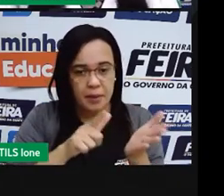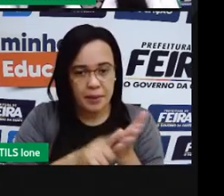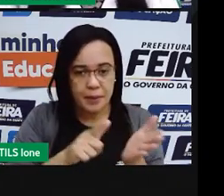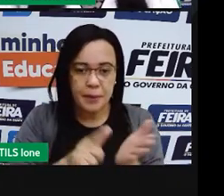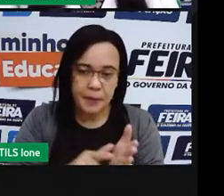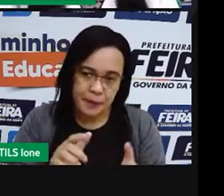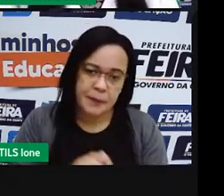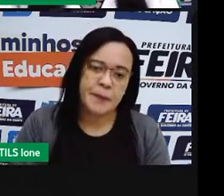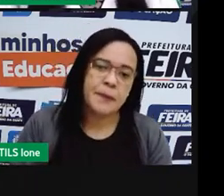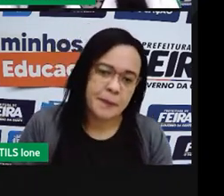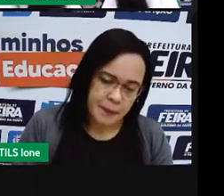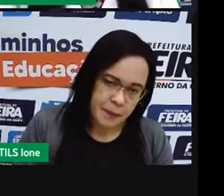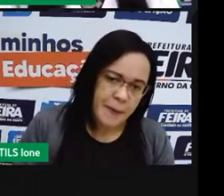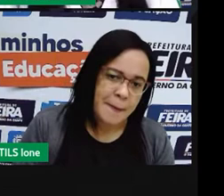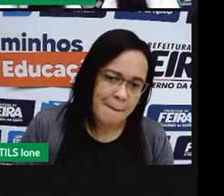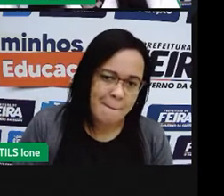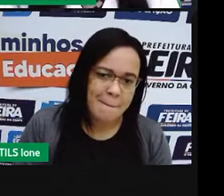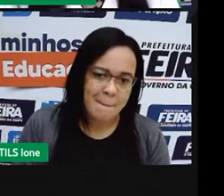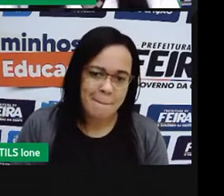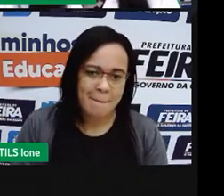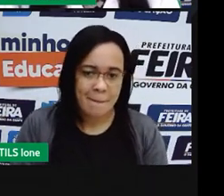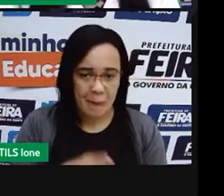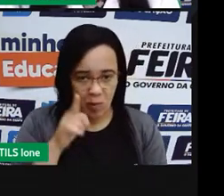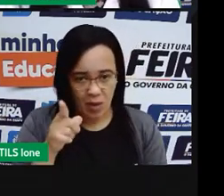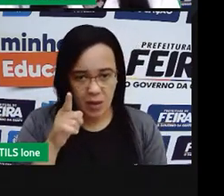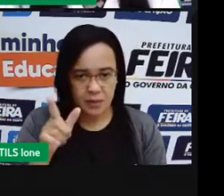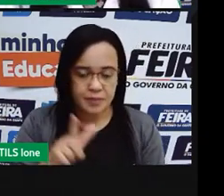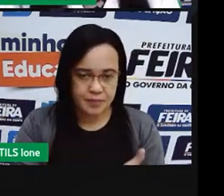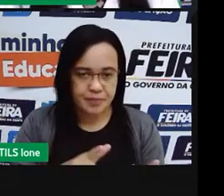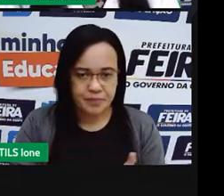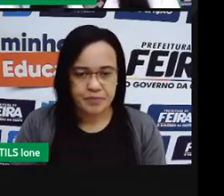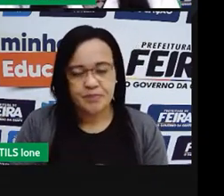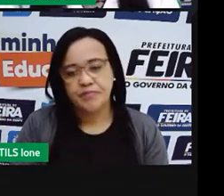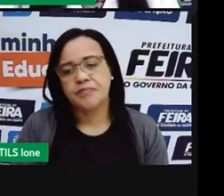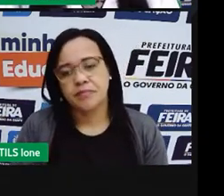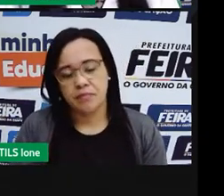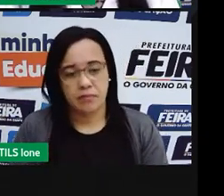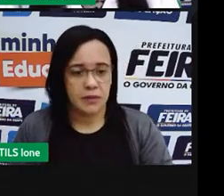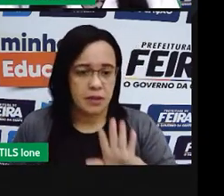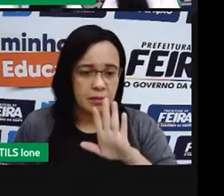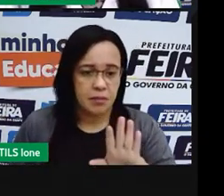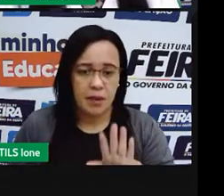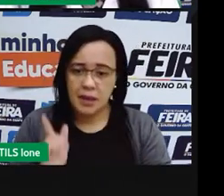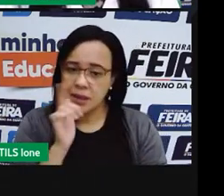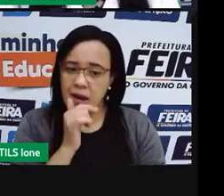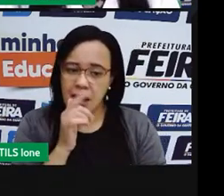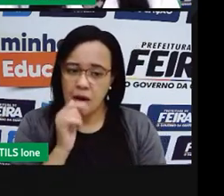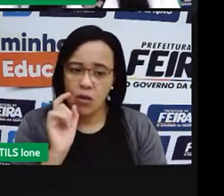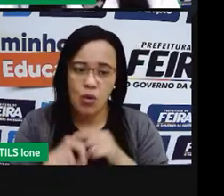da emissão dessa conta. Mas aí, na conta de água, a gente vê,